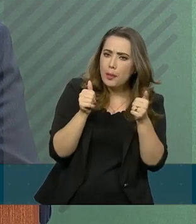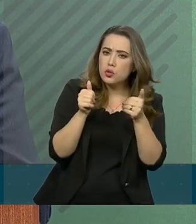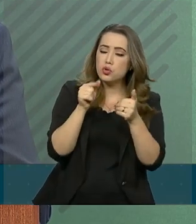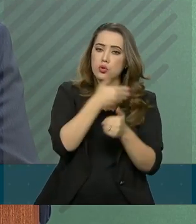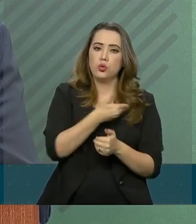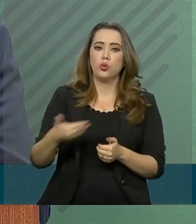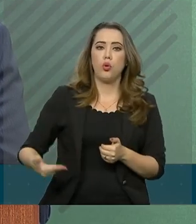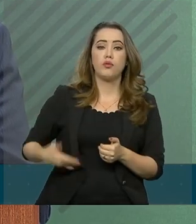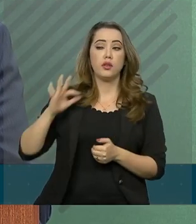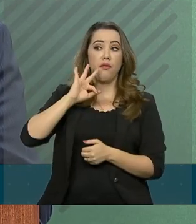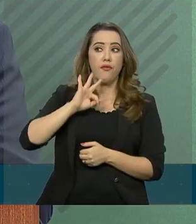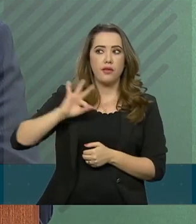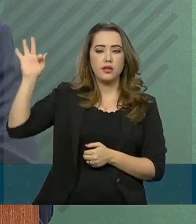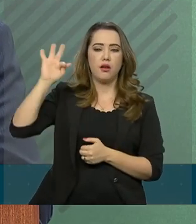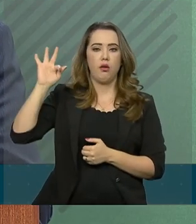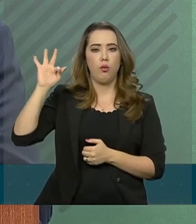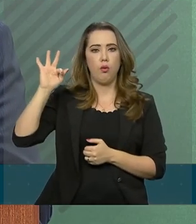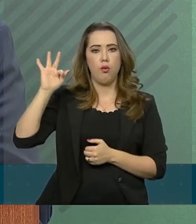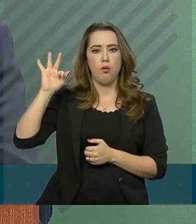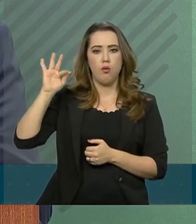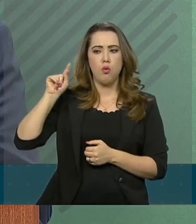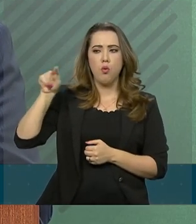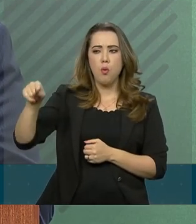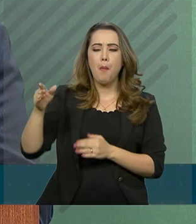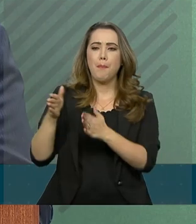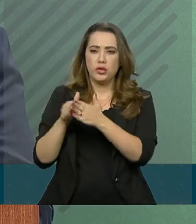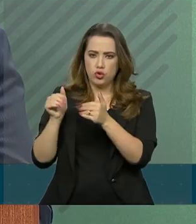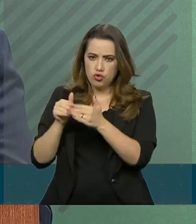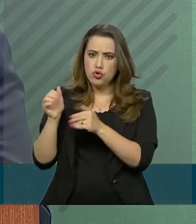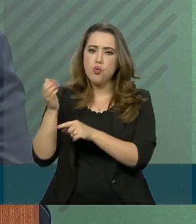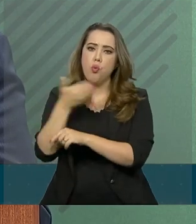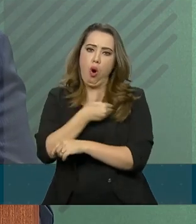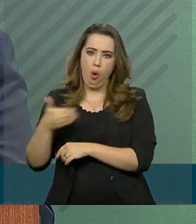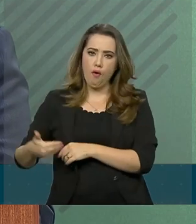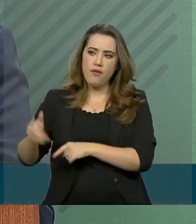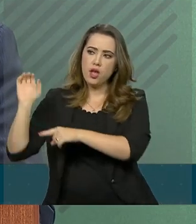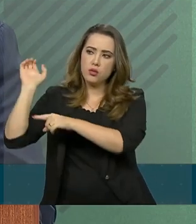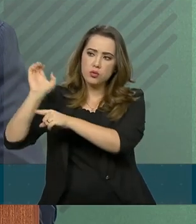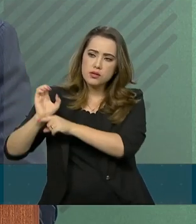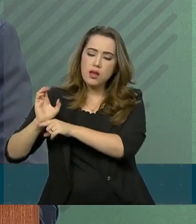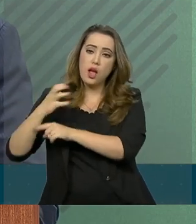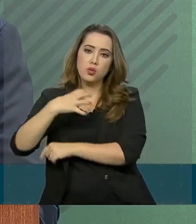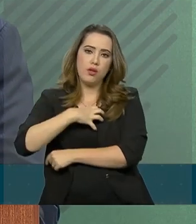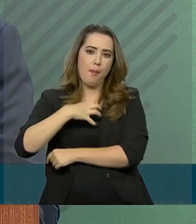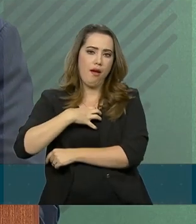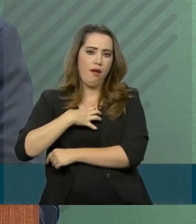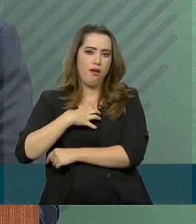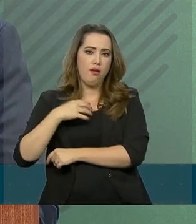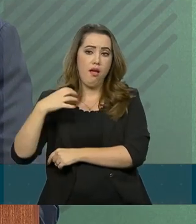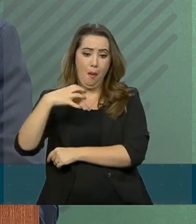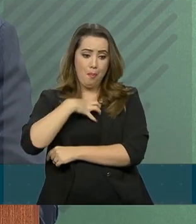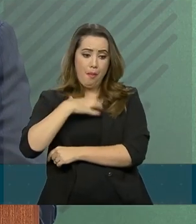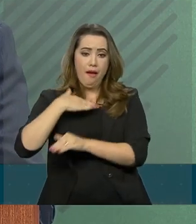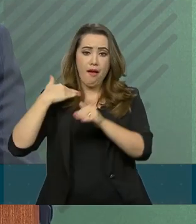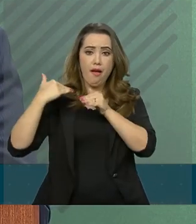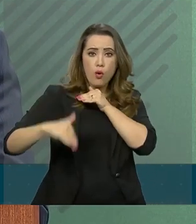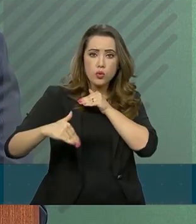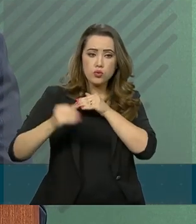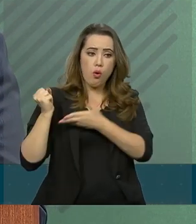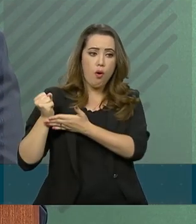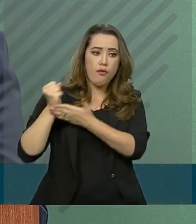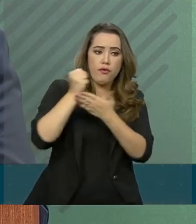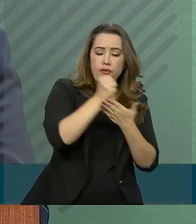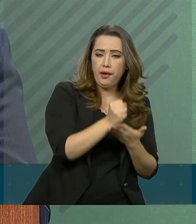do governo federal ao governo do Estado da Bahia, este recusou-se a prestar o serviço.